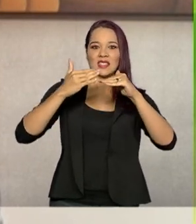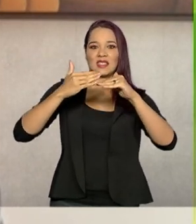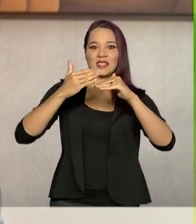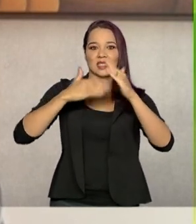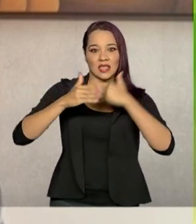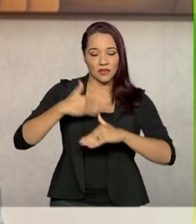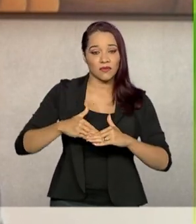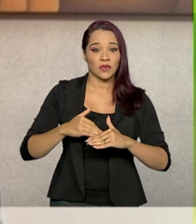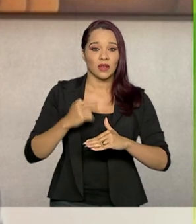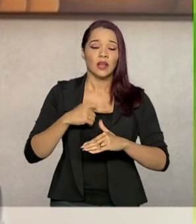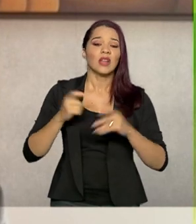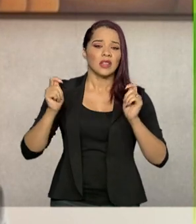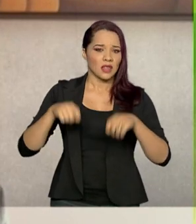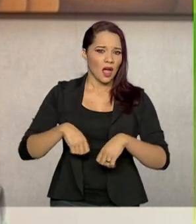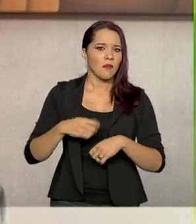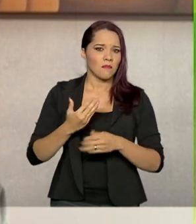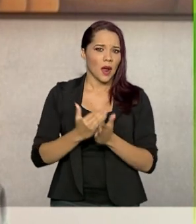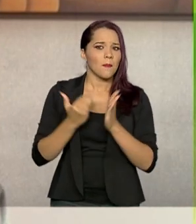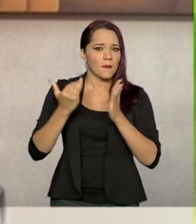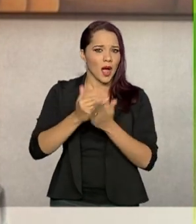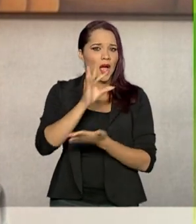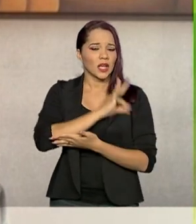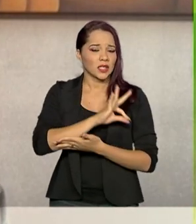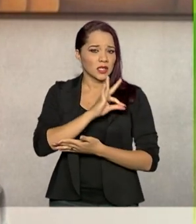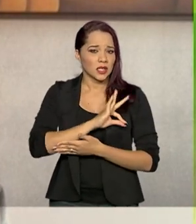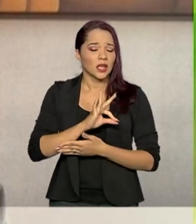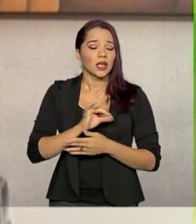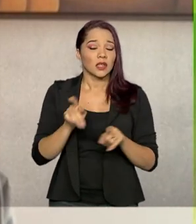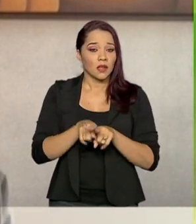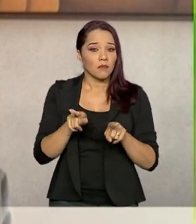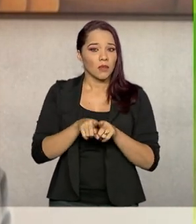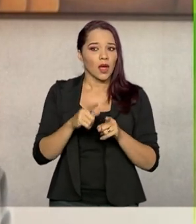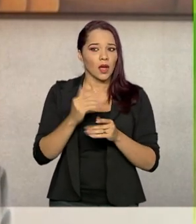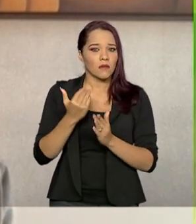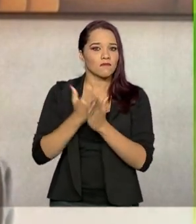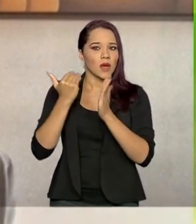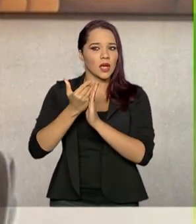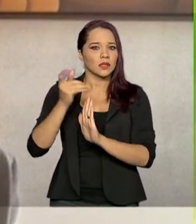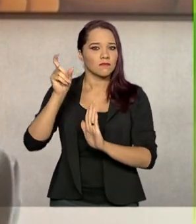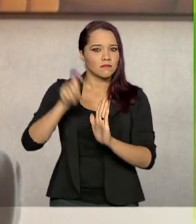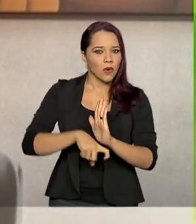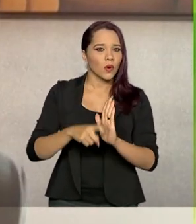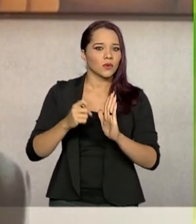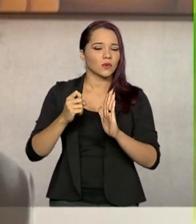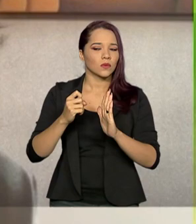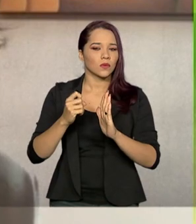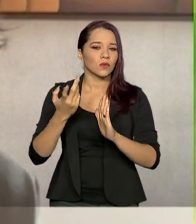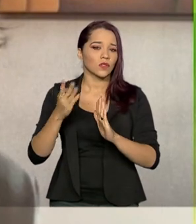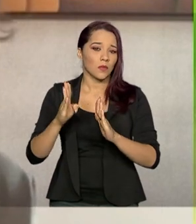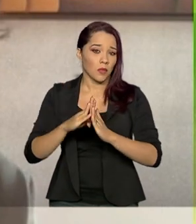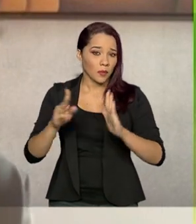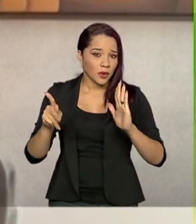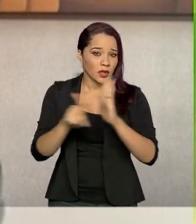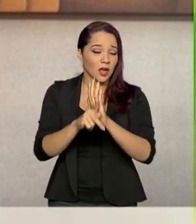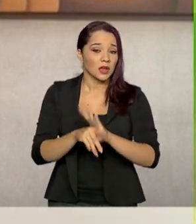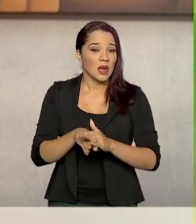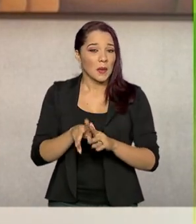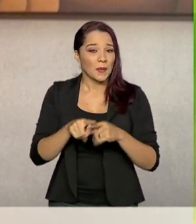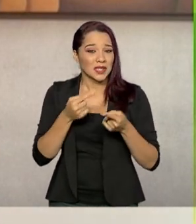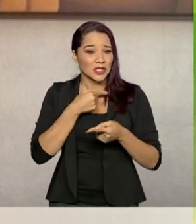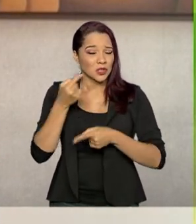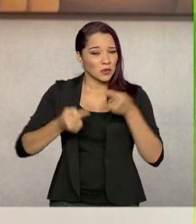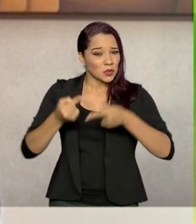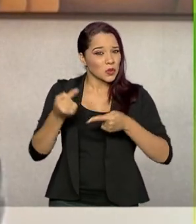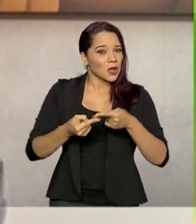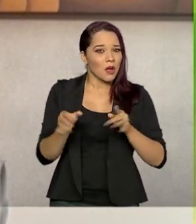Eu acho que tem espaço para a gente aumentar a tributação da propriedade no Brasil, mas esse tipo de debate não está sendo